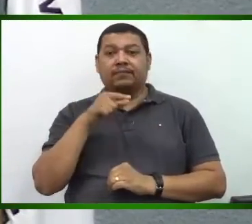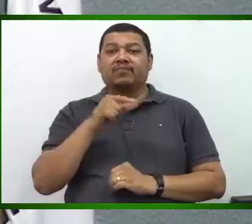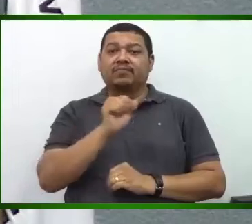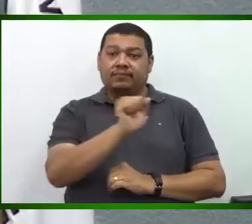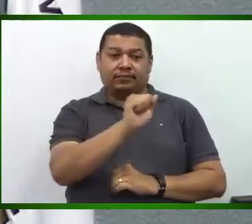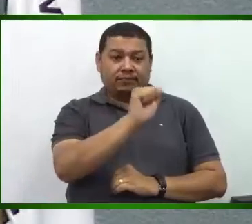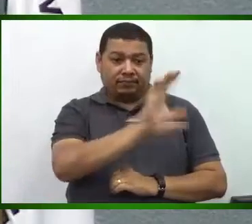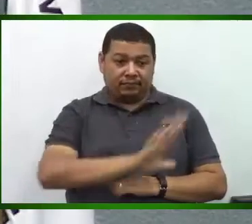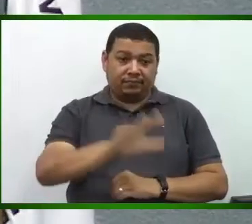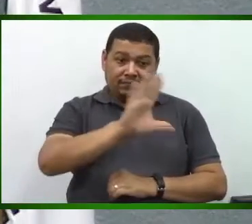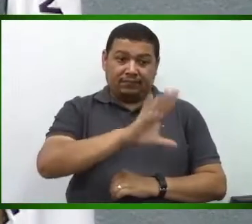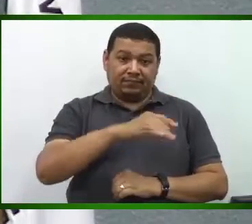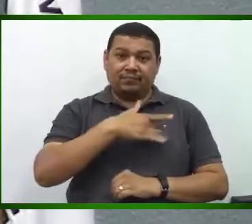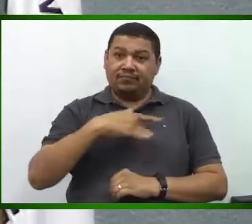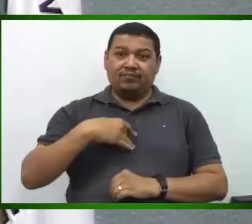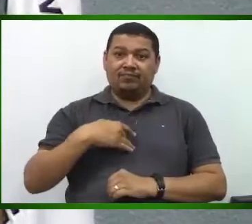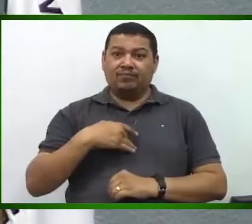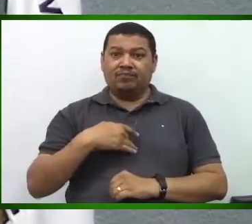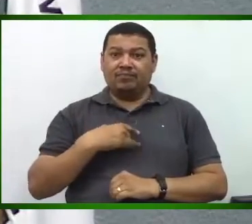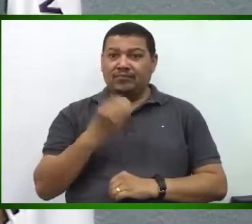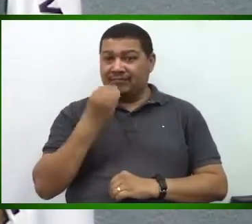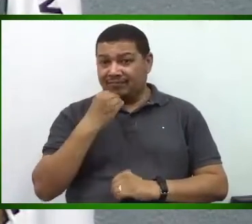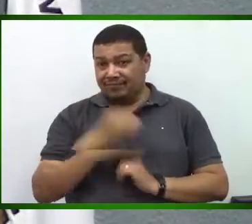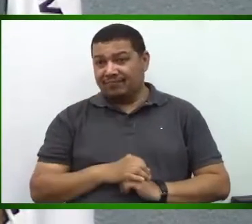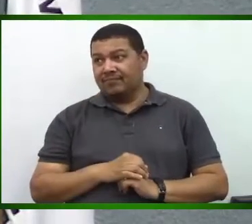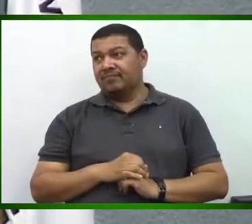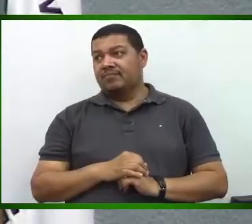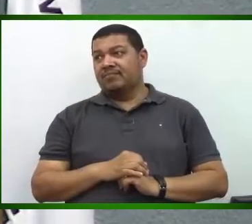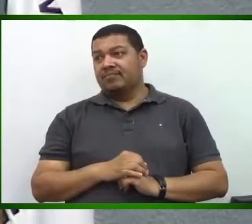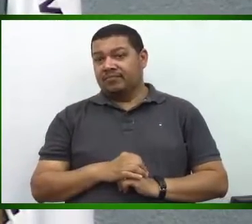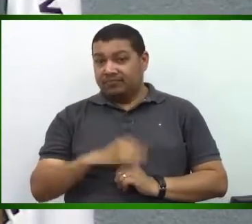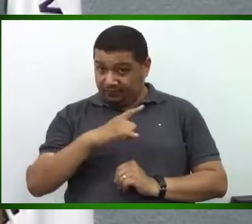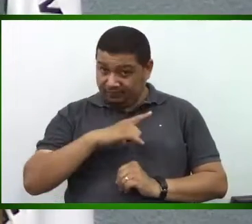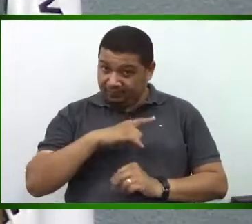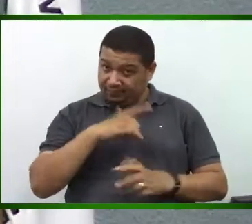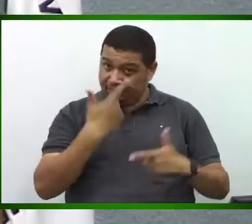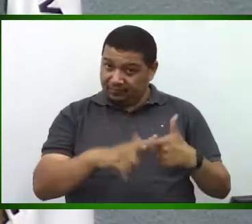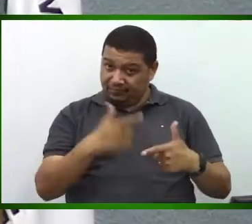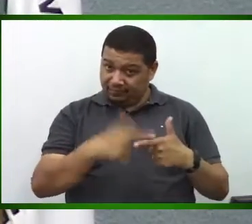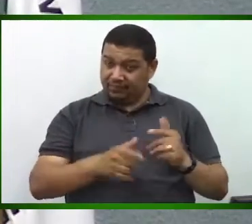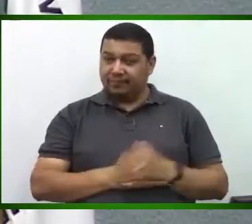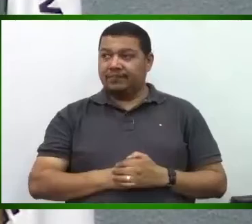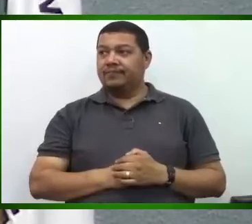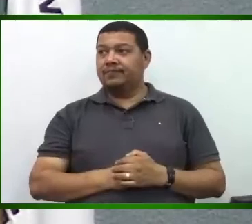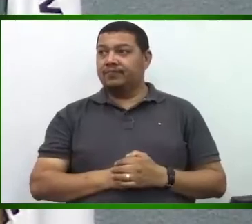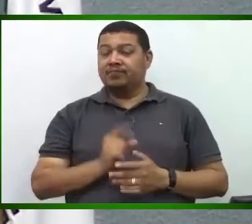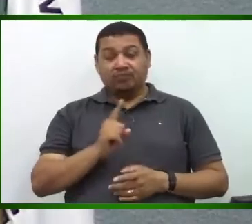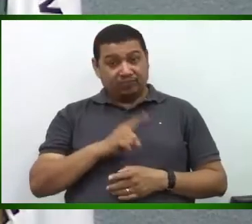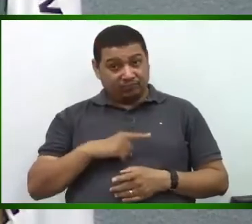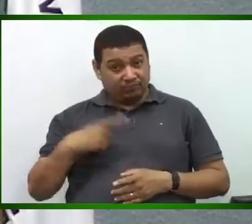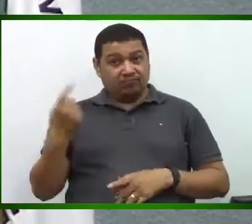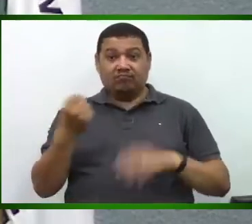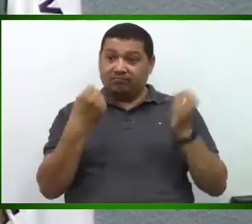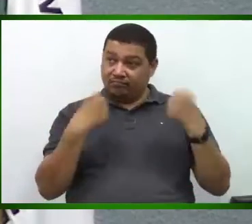não funciona direito. Temos as deficiências. Nós deveríamos